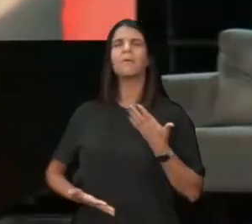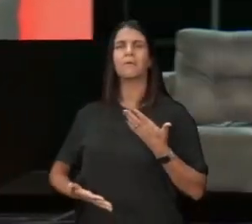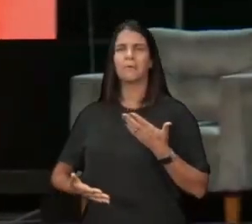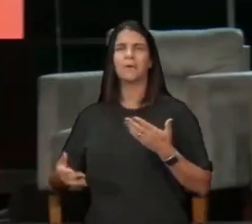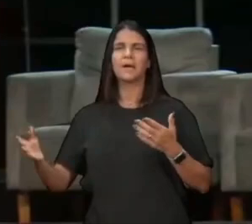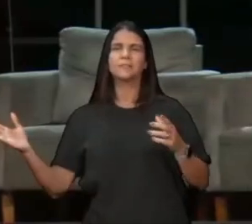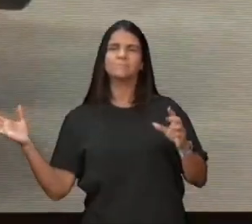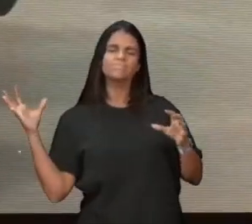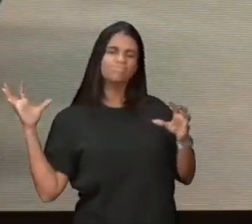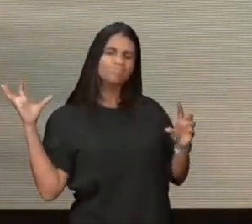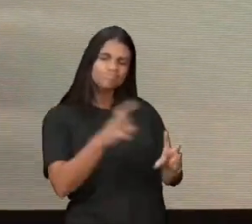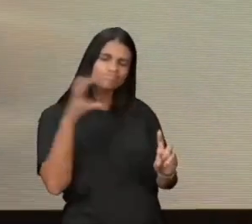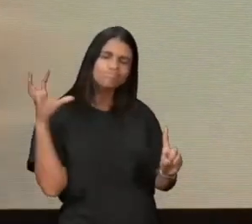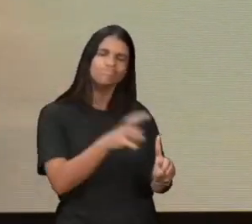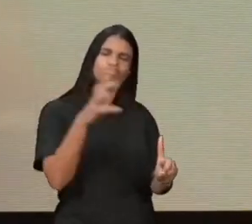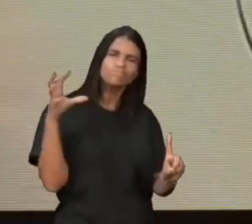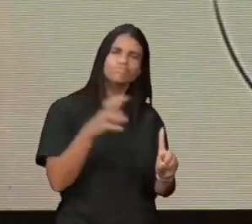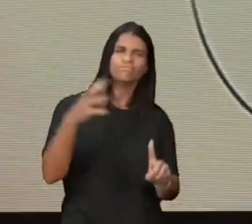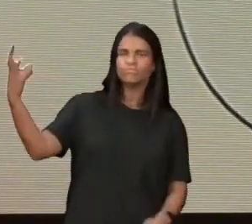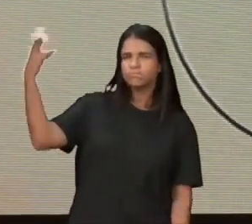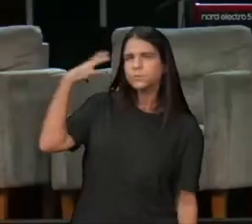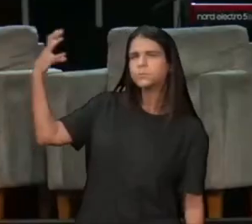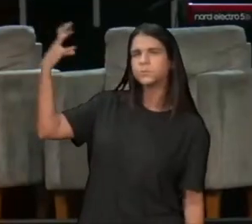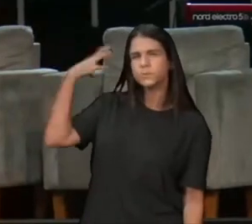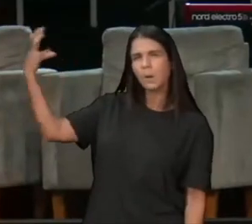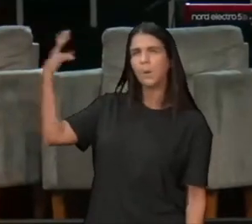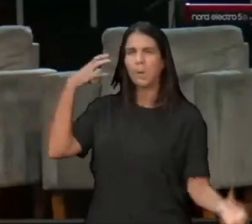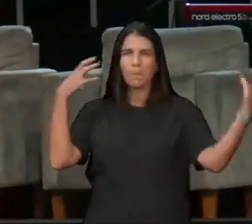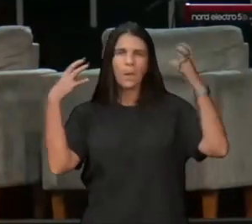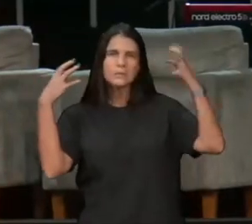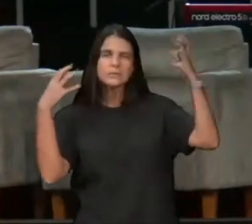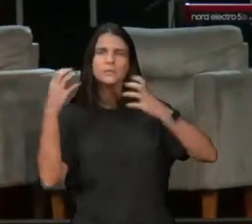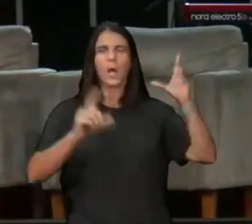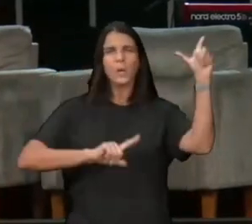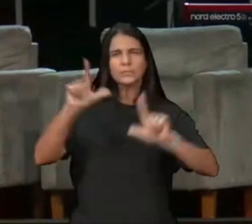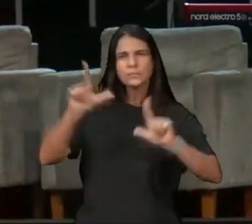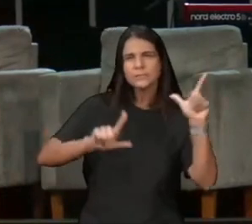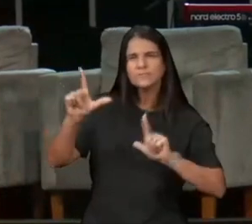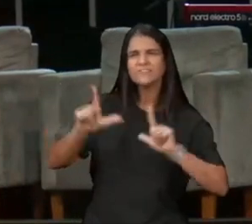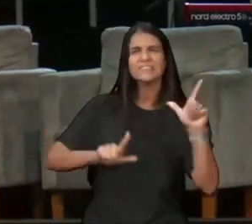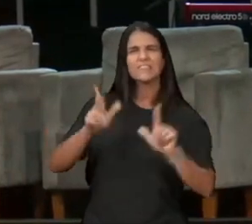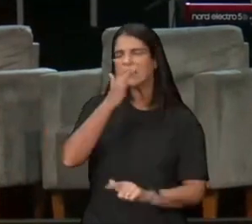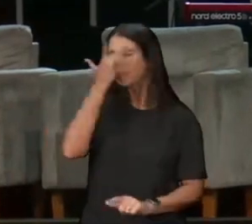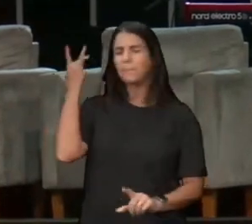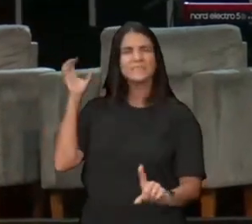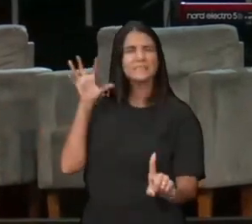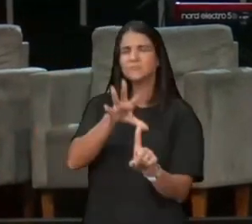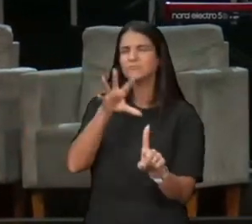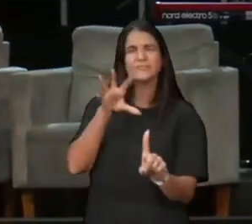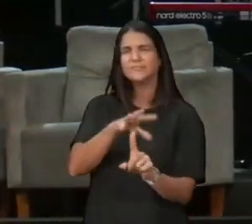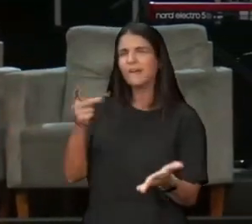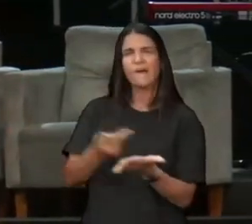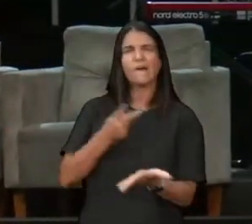pessimismo, você está debaixo de uma imprensa maldita, você está debaixo de gente, que está torcendo para a pandemia continuar, você está